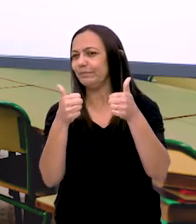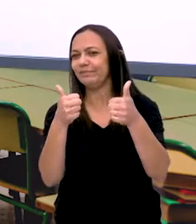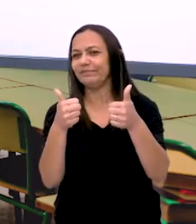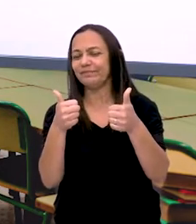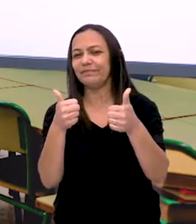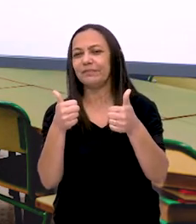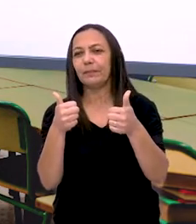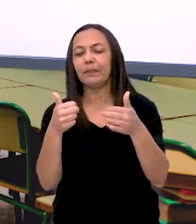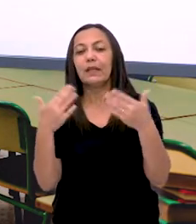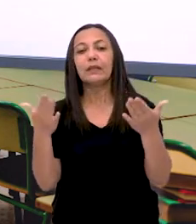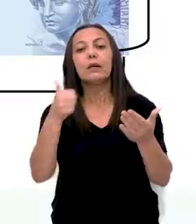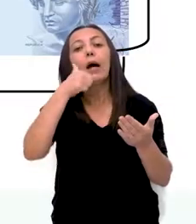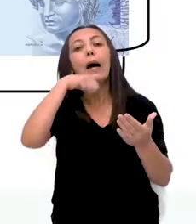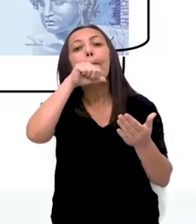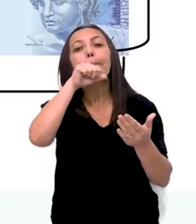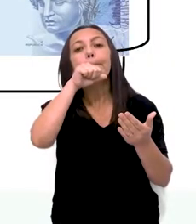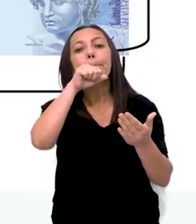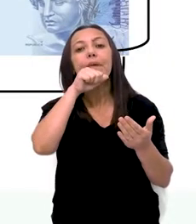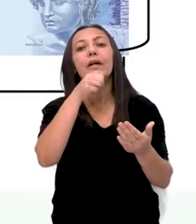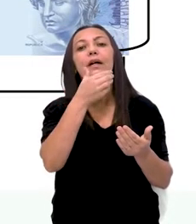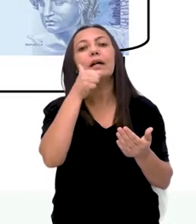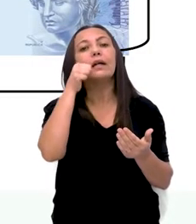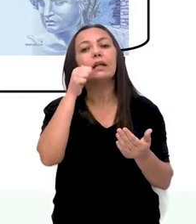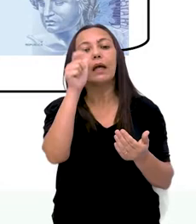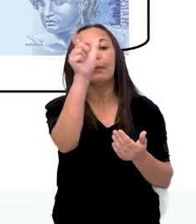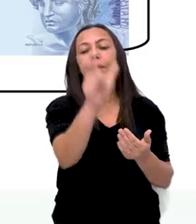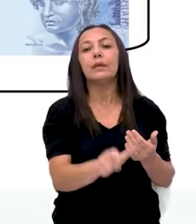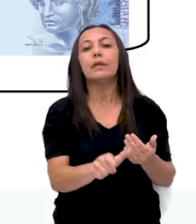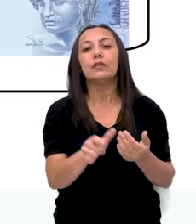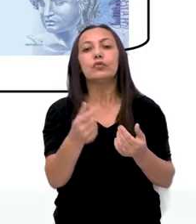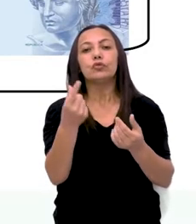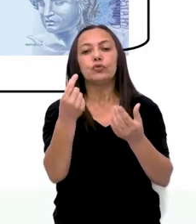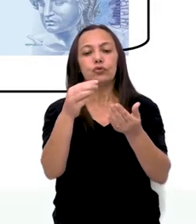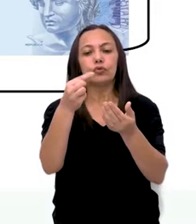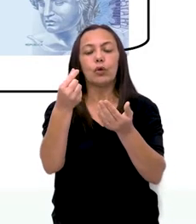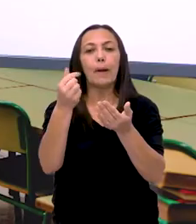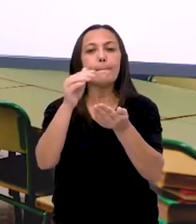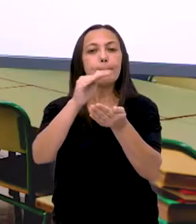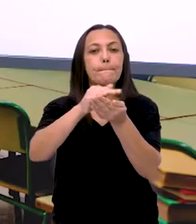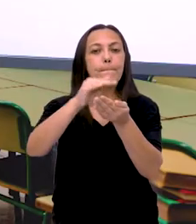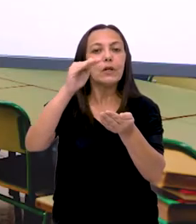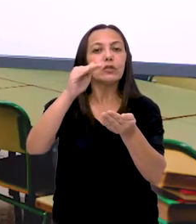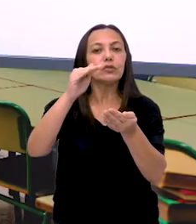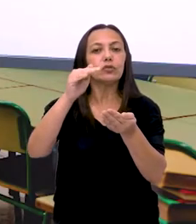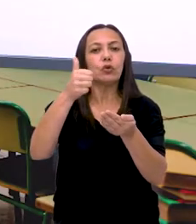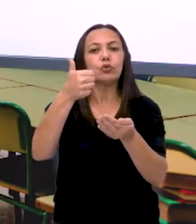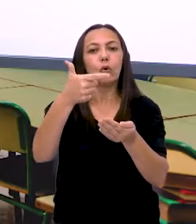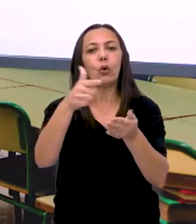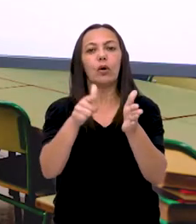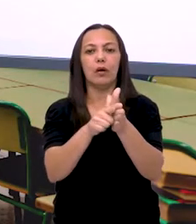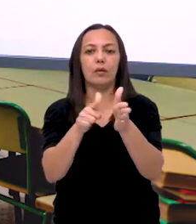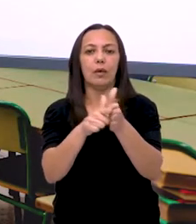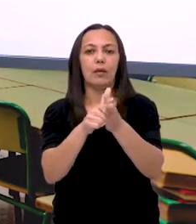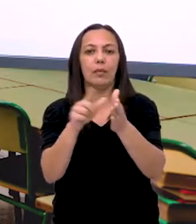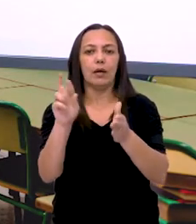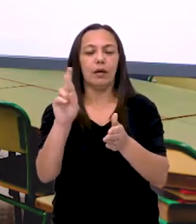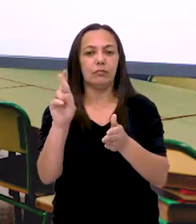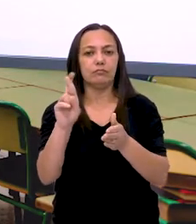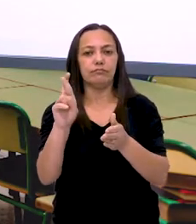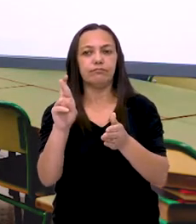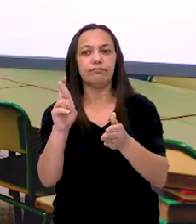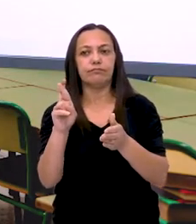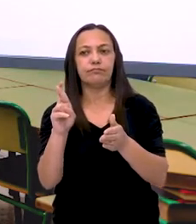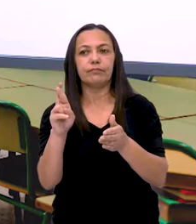Beleza. Então, a mãe de Marina conseguiu juntar doze cédulas. E a Sara chama a tua atenção aqui agora.